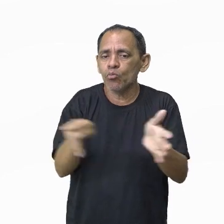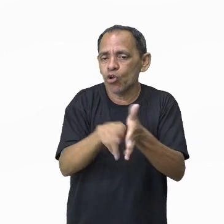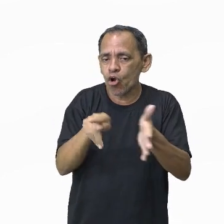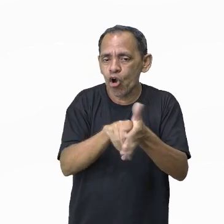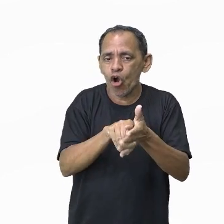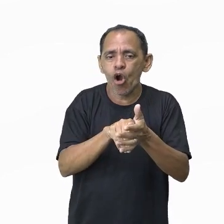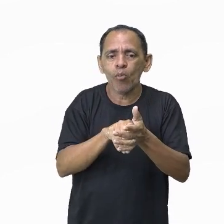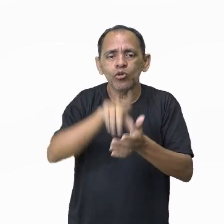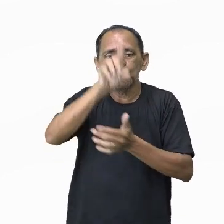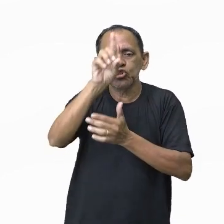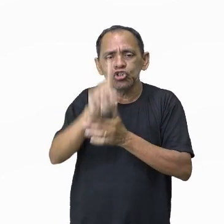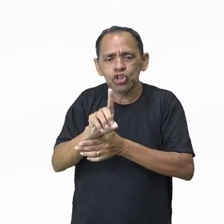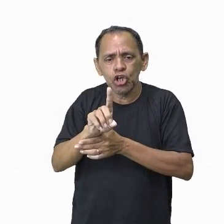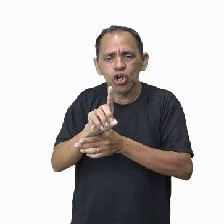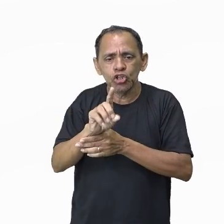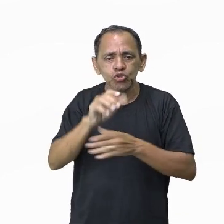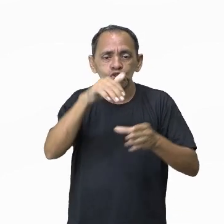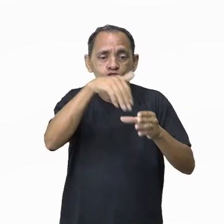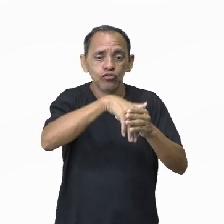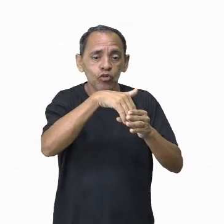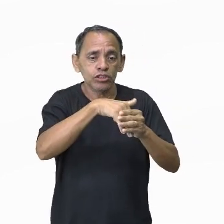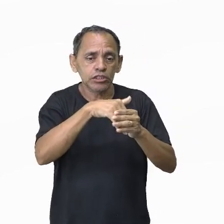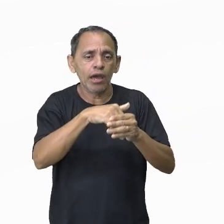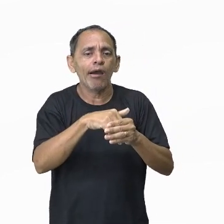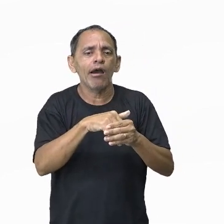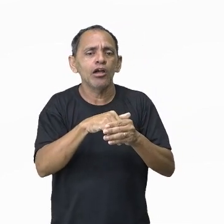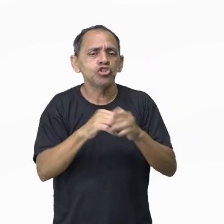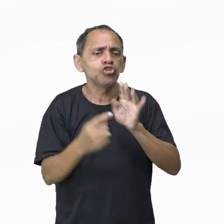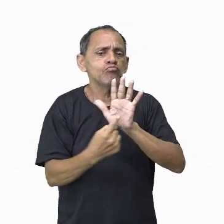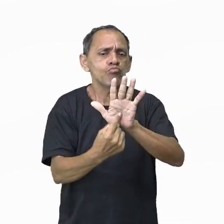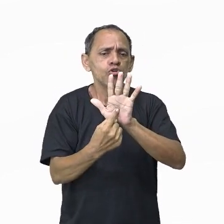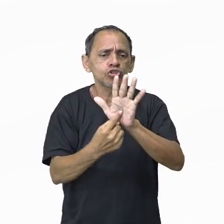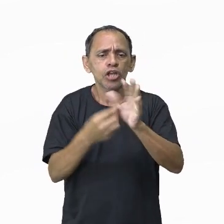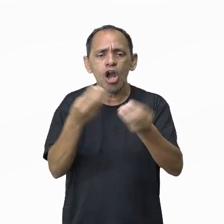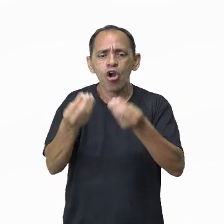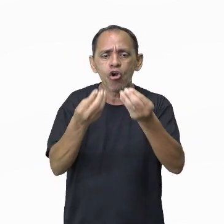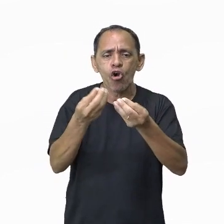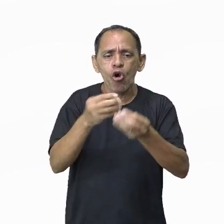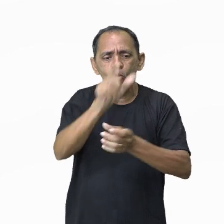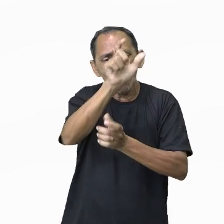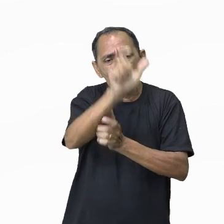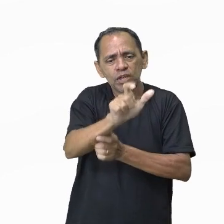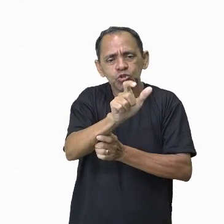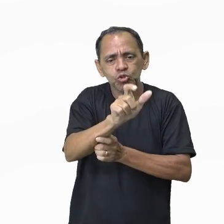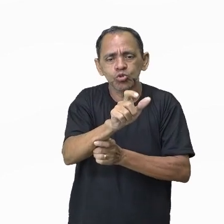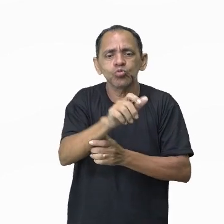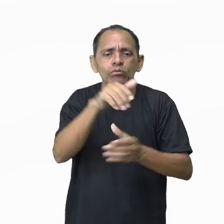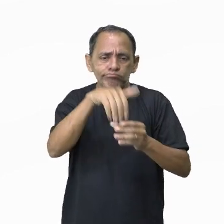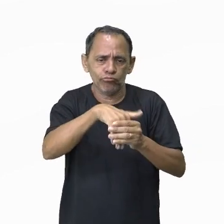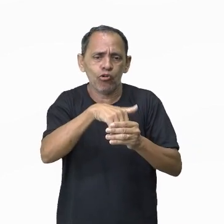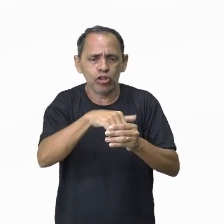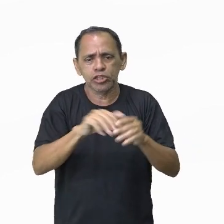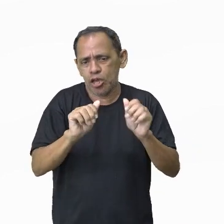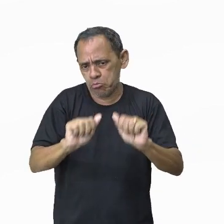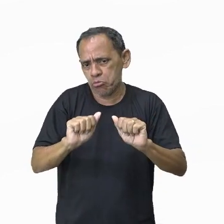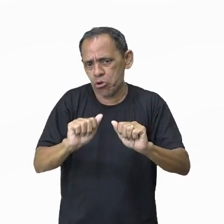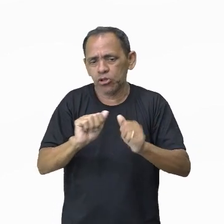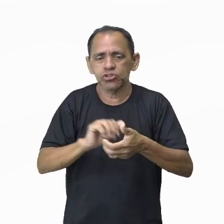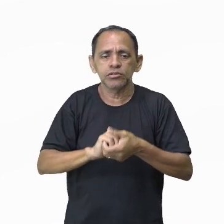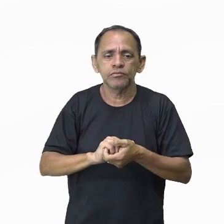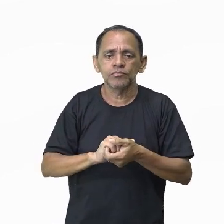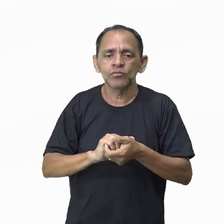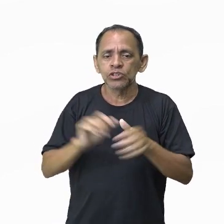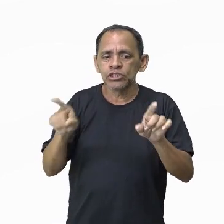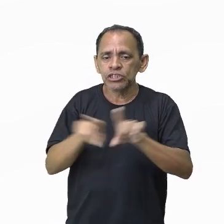votar, de me identificar como eleitor. E, por fim, talvez o último dos documentos que a gente precise e use